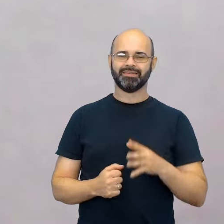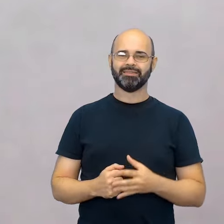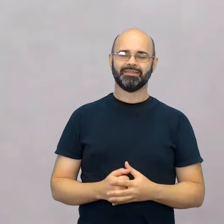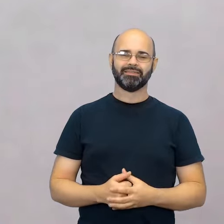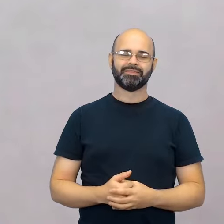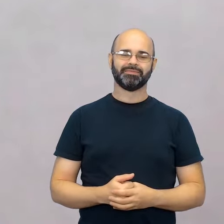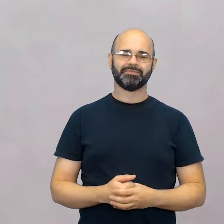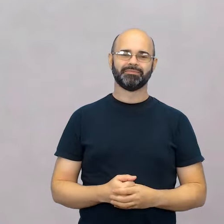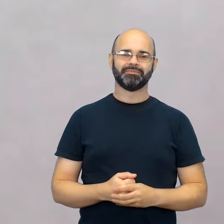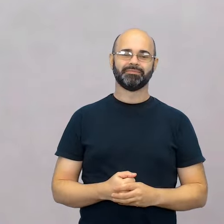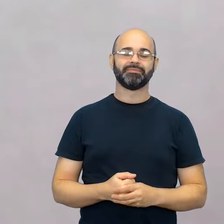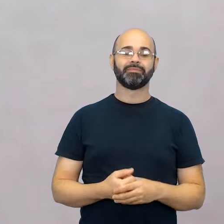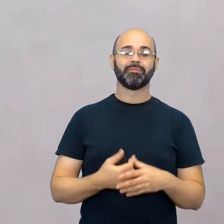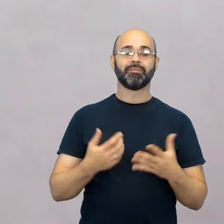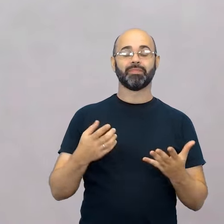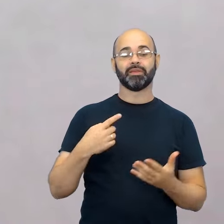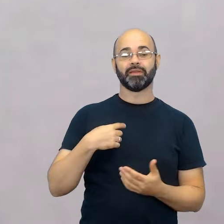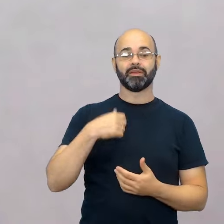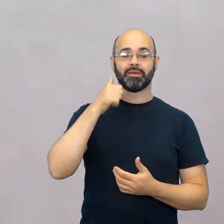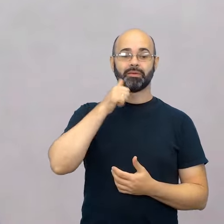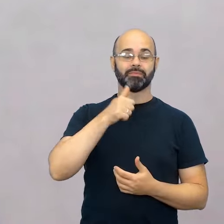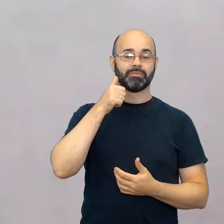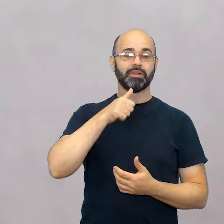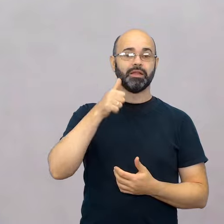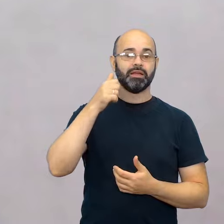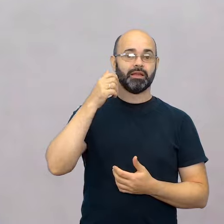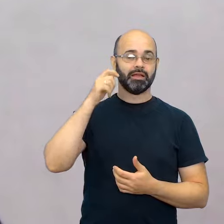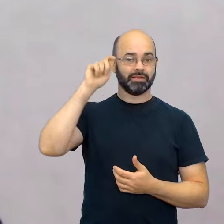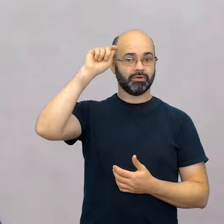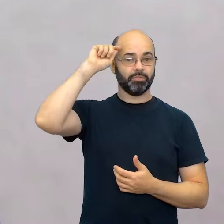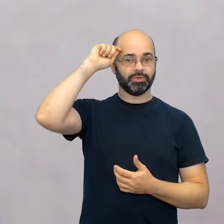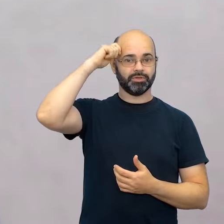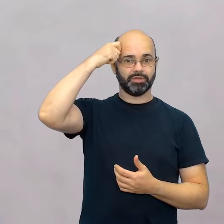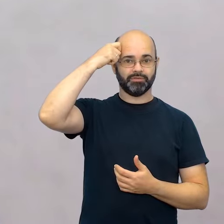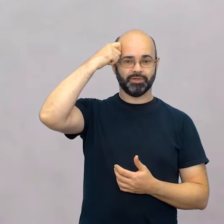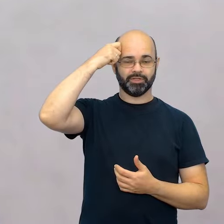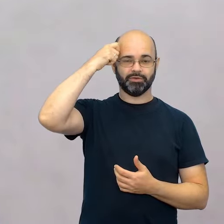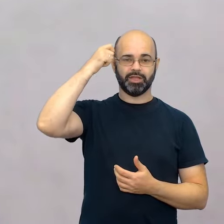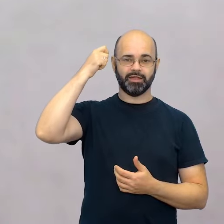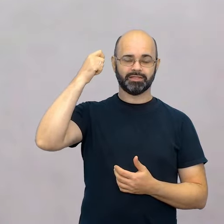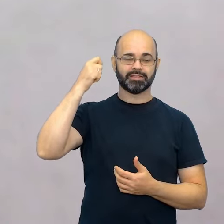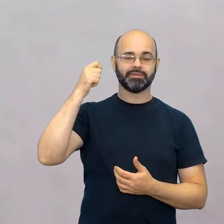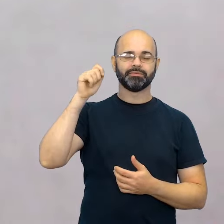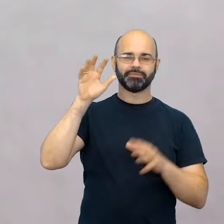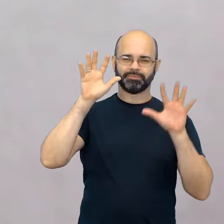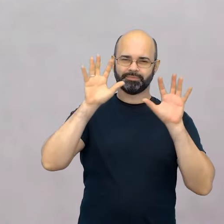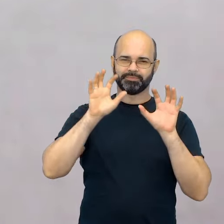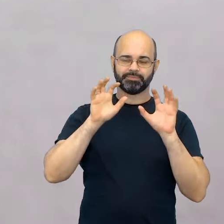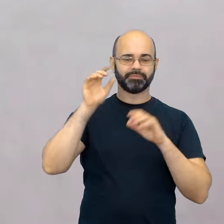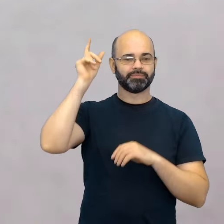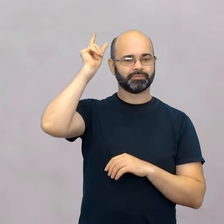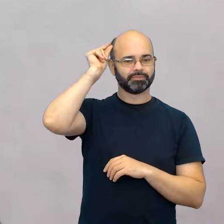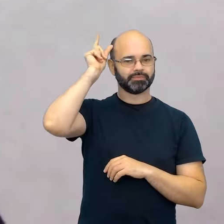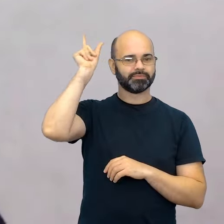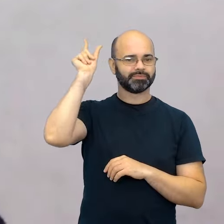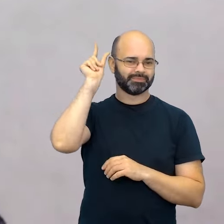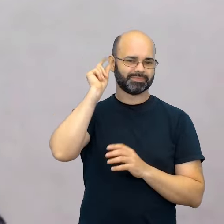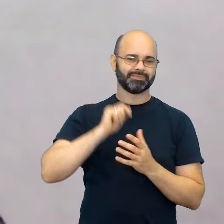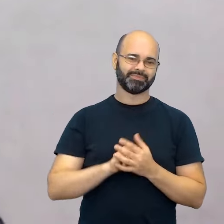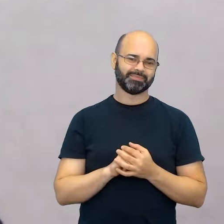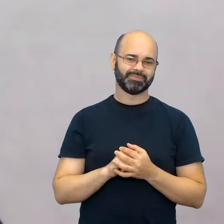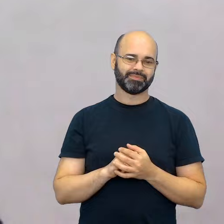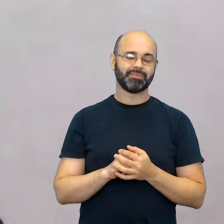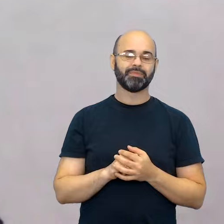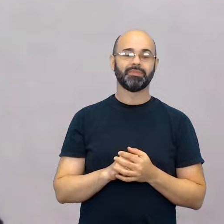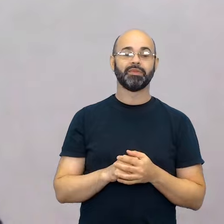você hoje, esse momento de transmissão. Sou professora da rede, assim como vocês, e atuo nos anos iniciais. Sou